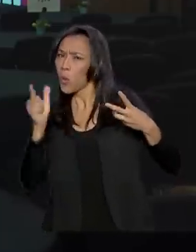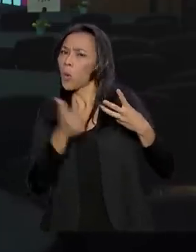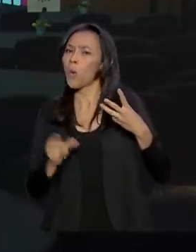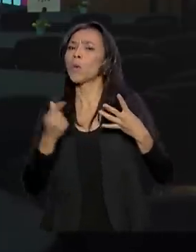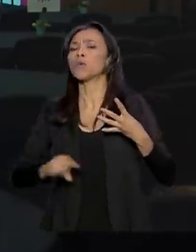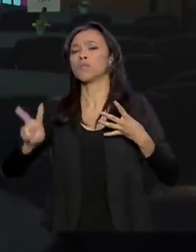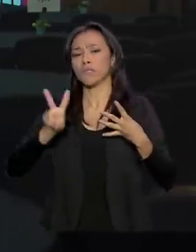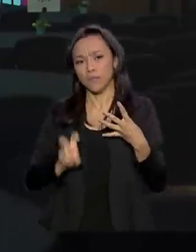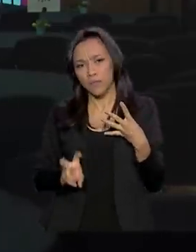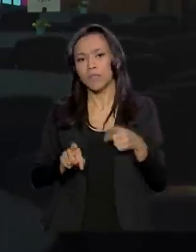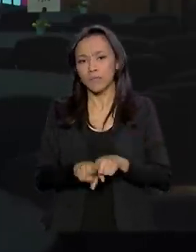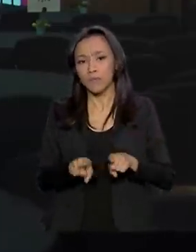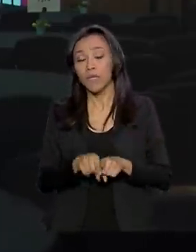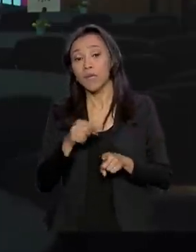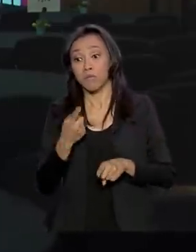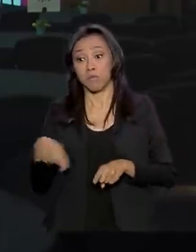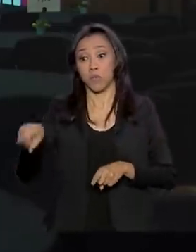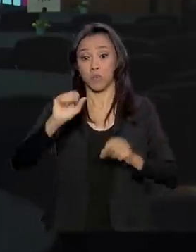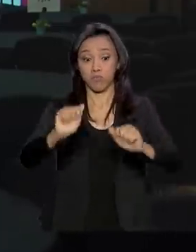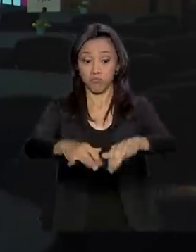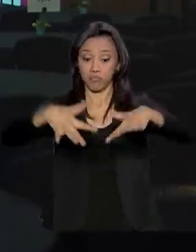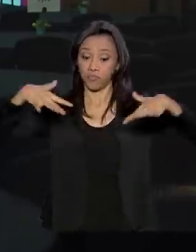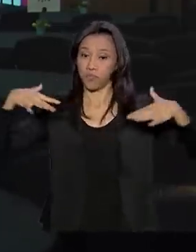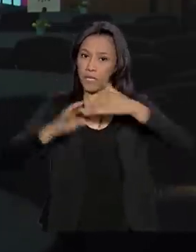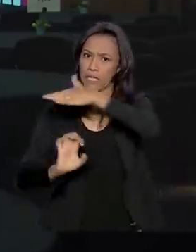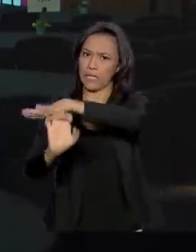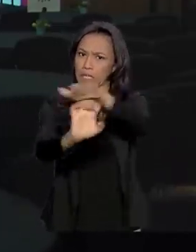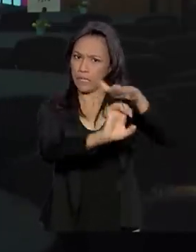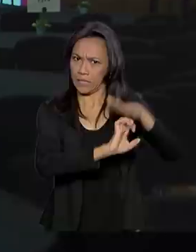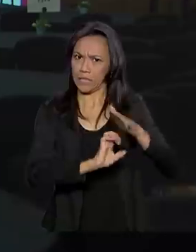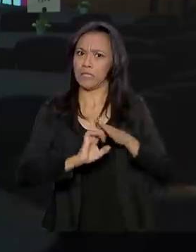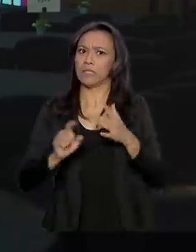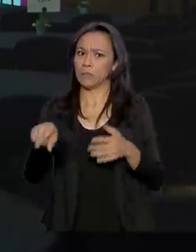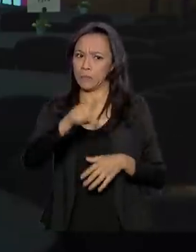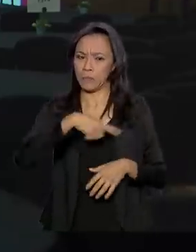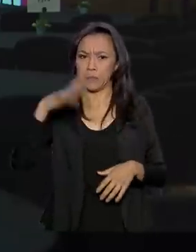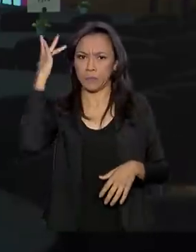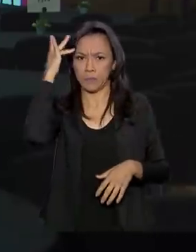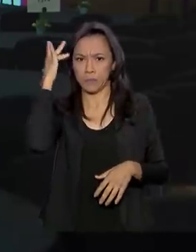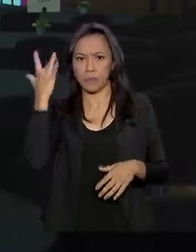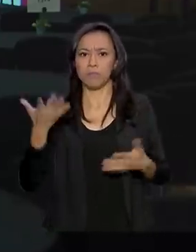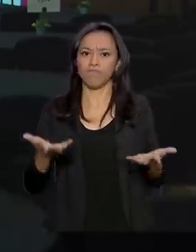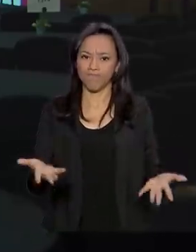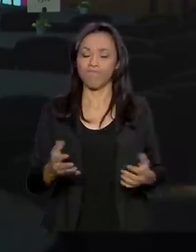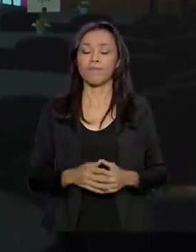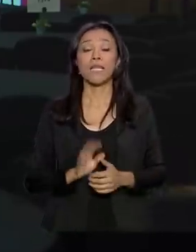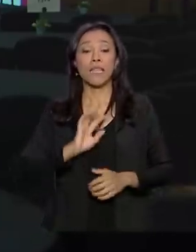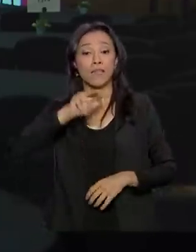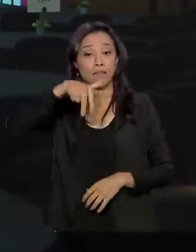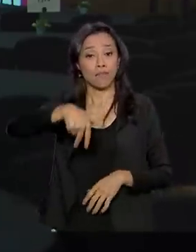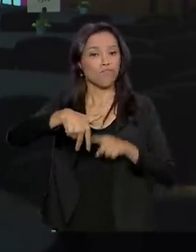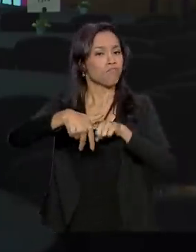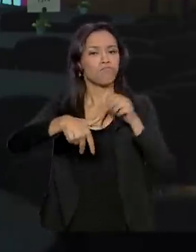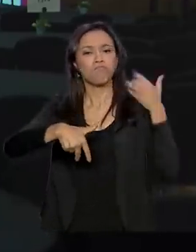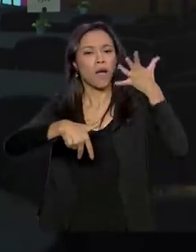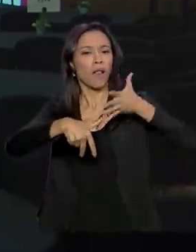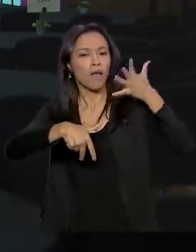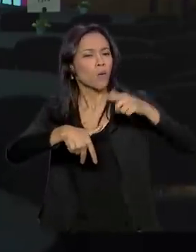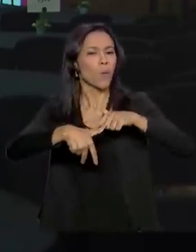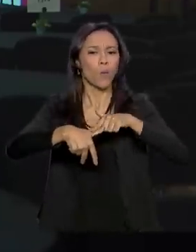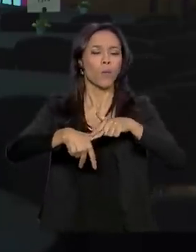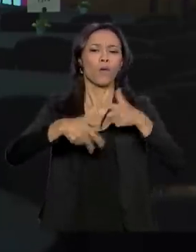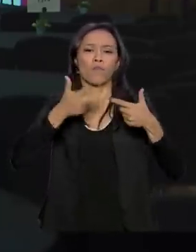de líderes empresariais e também de empresários. Na palestra, ele deve abordar os